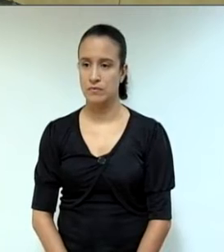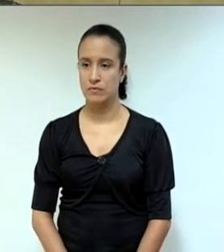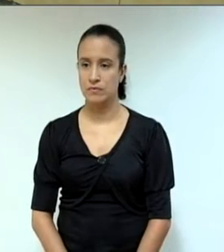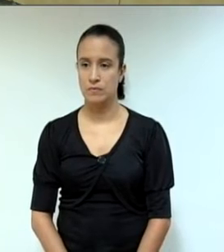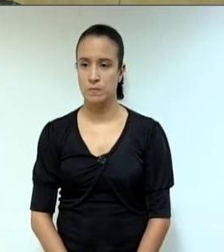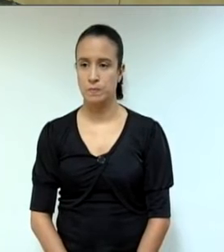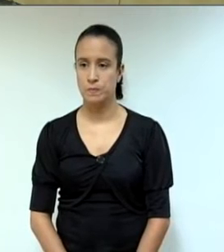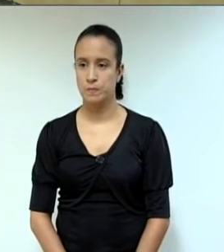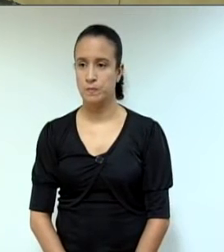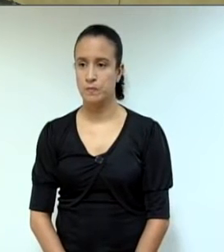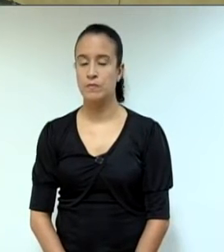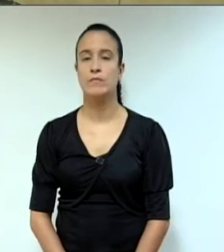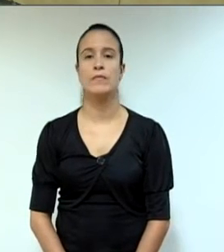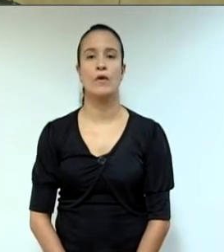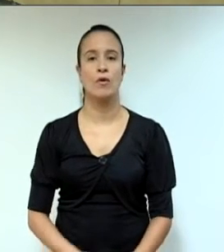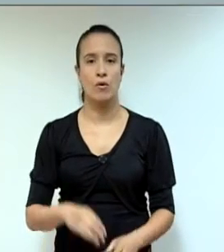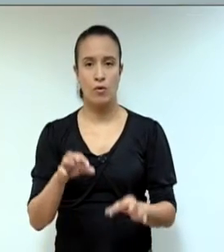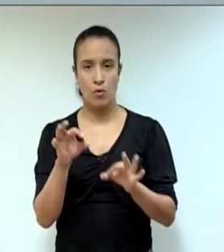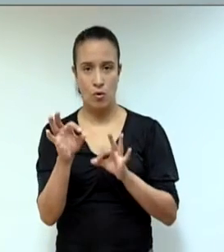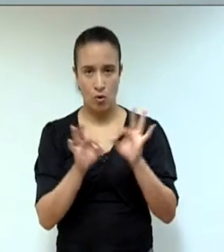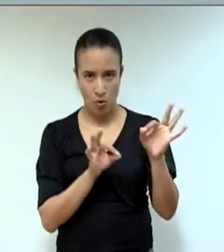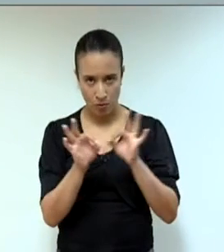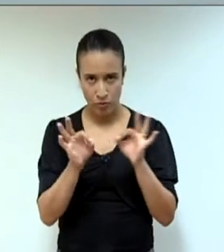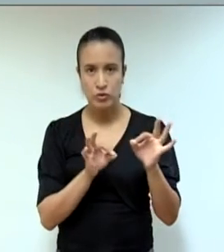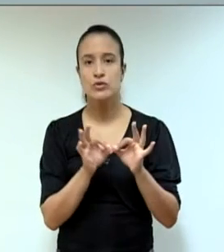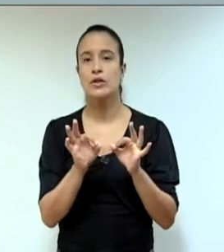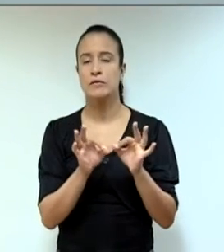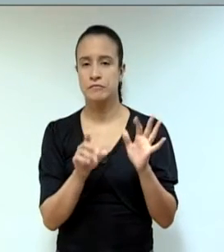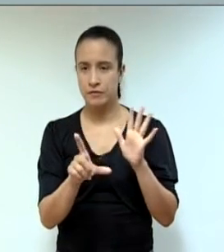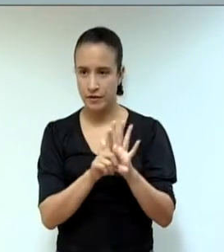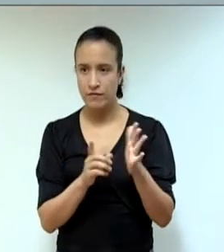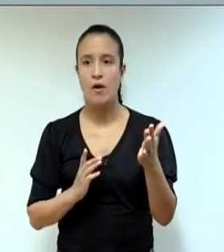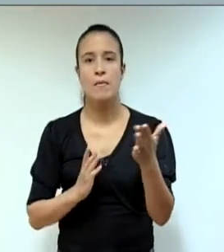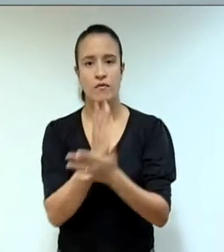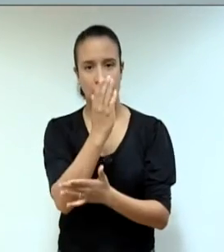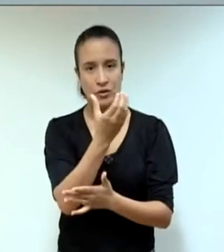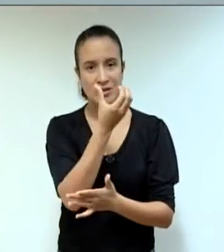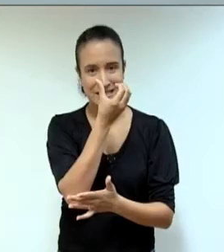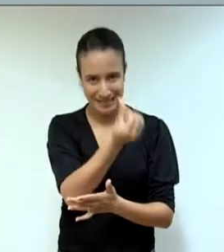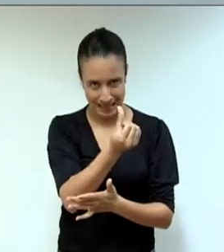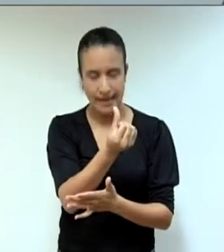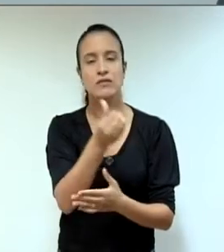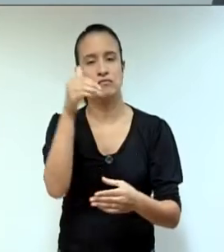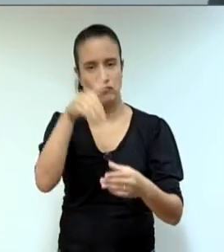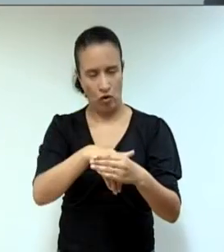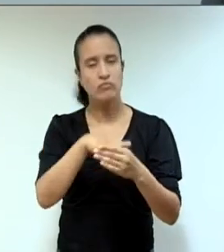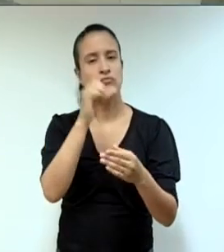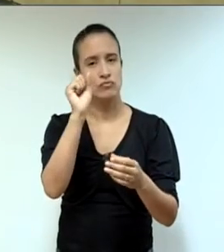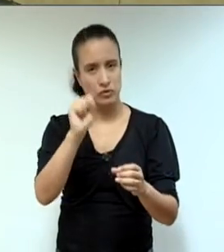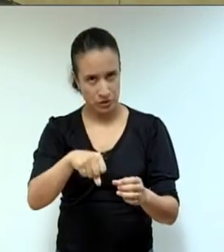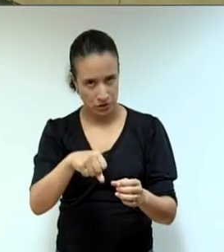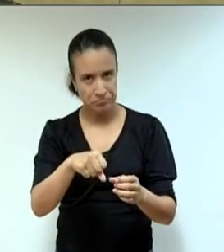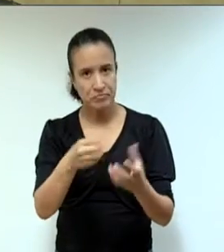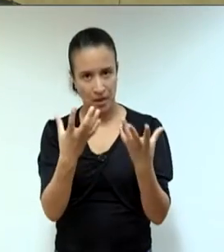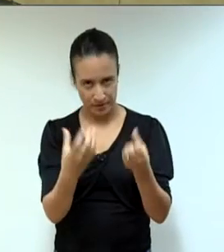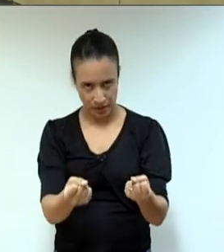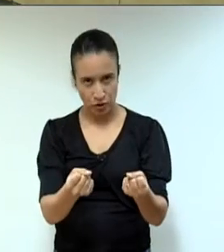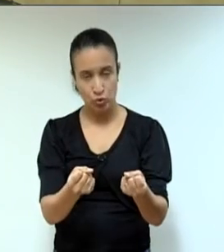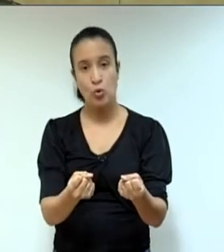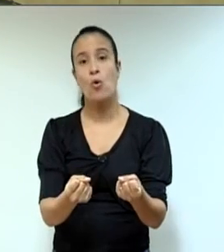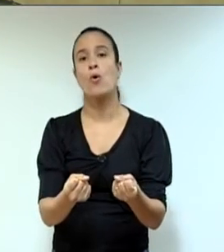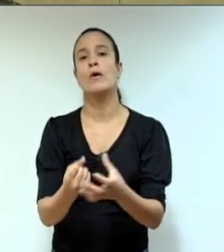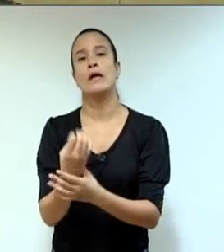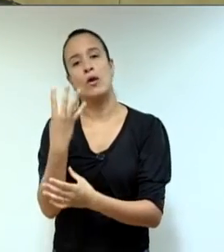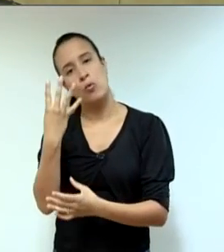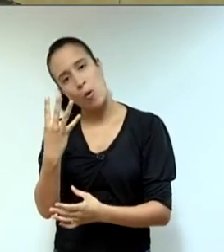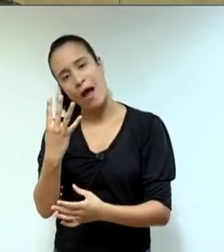O projeto foi aprovado por seis votos favoráveis e quatro abstenção. Sr. Presidente. O vereador